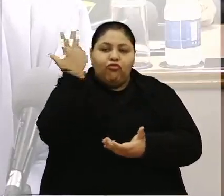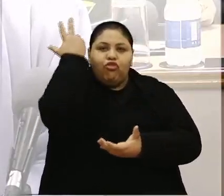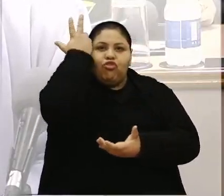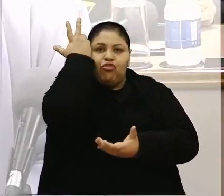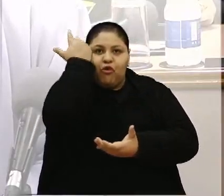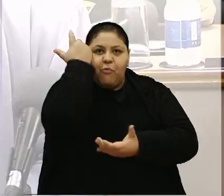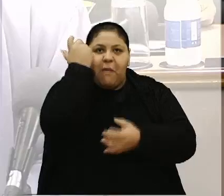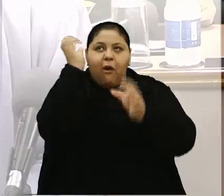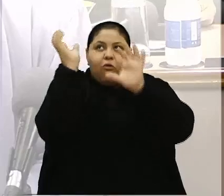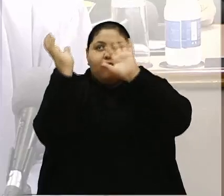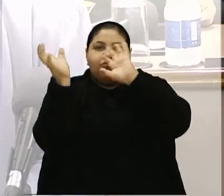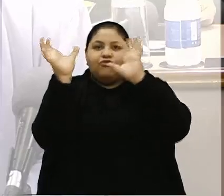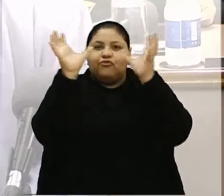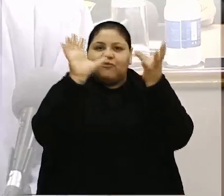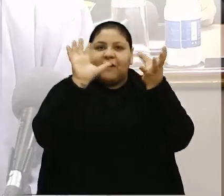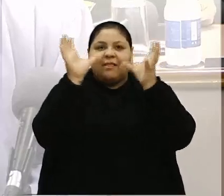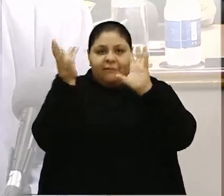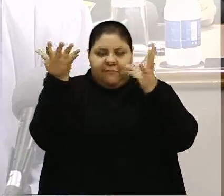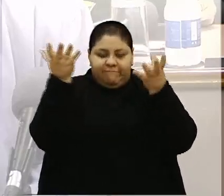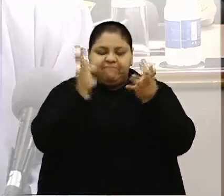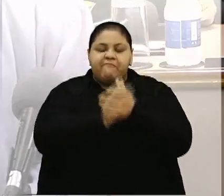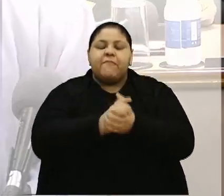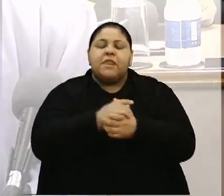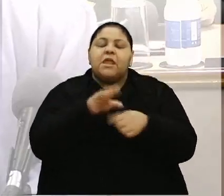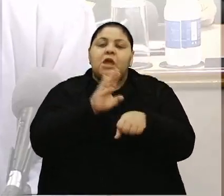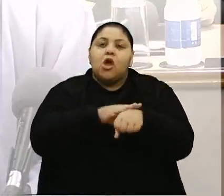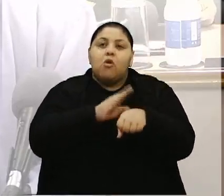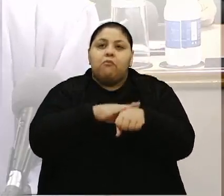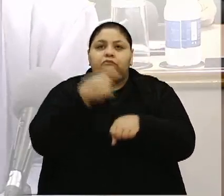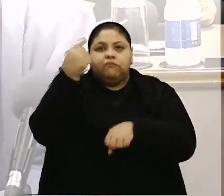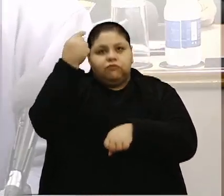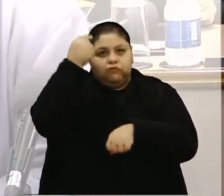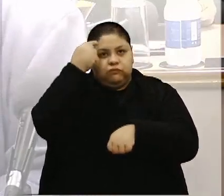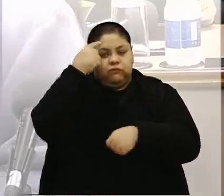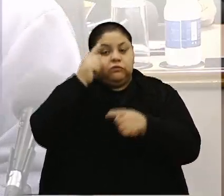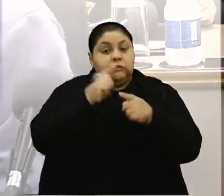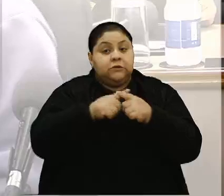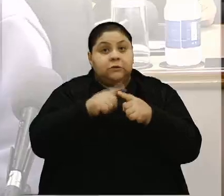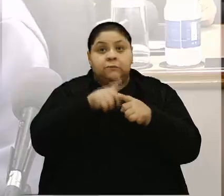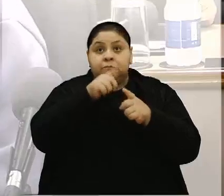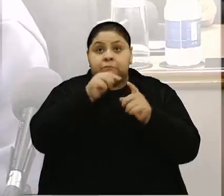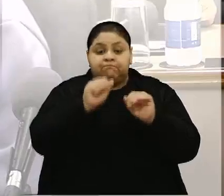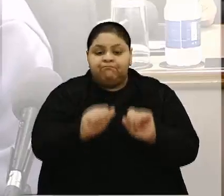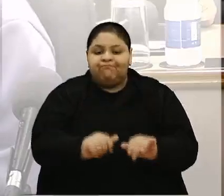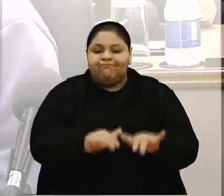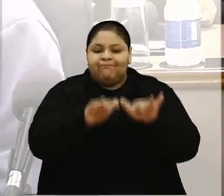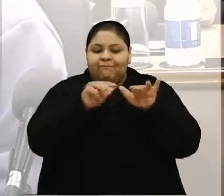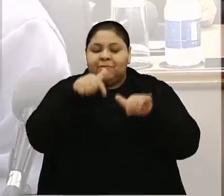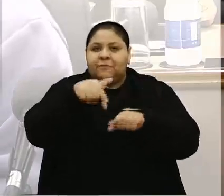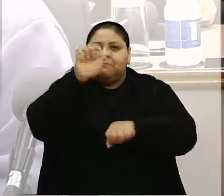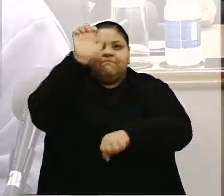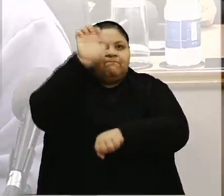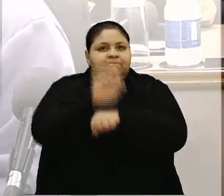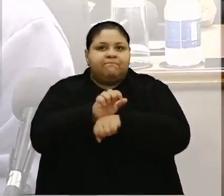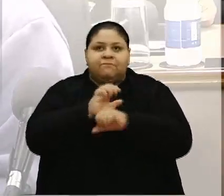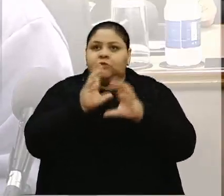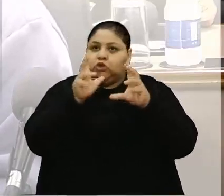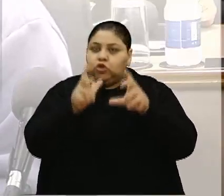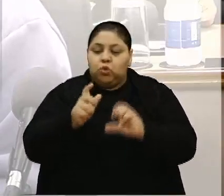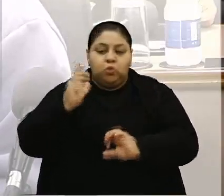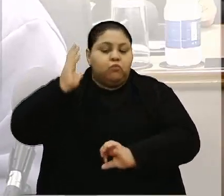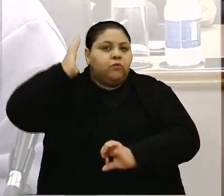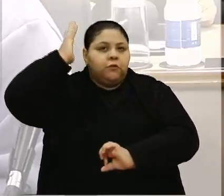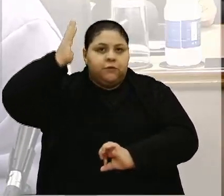importante de reflexão em função da enchente que ocorreu no nosso Estado, todos os palestrantes